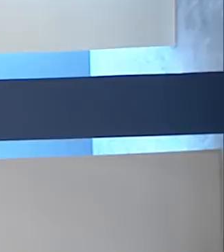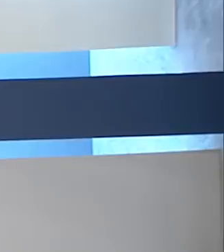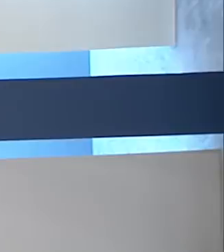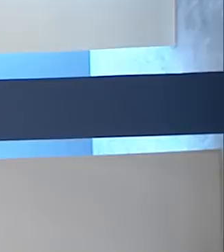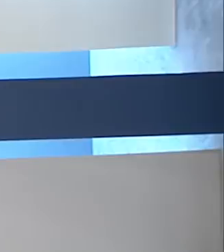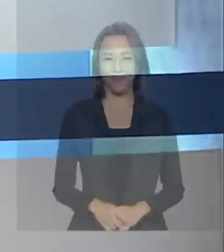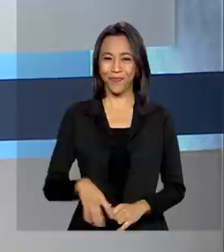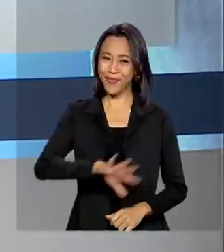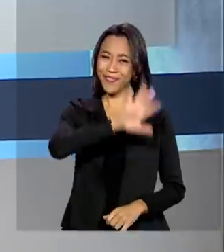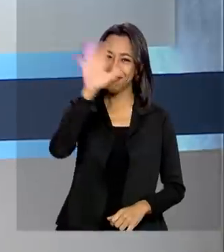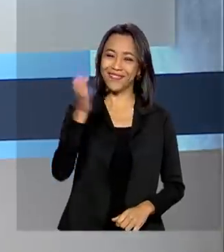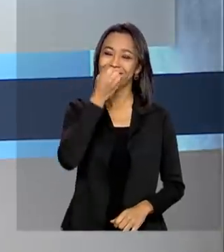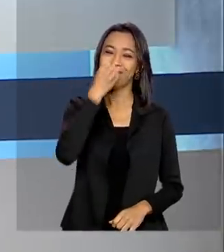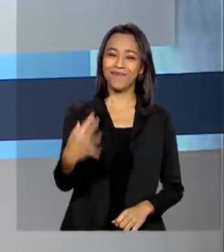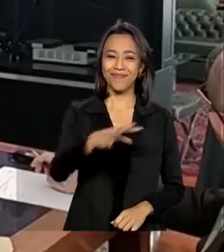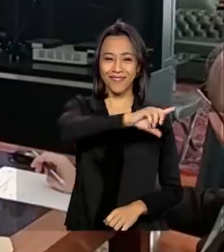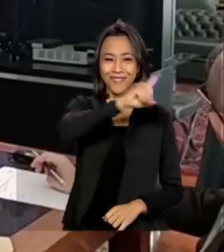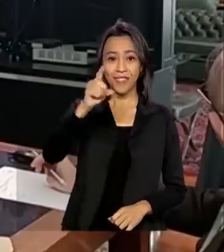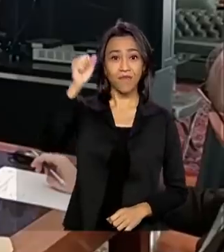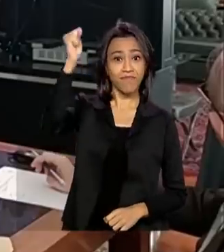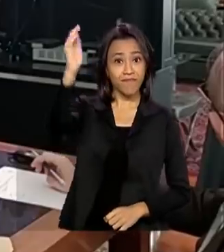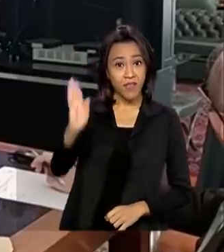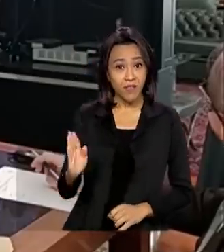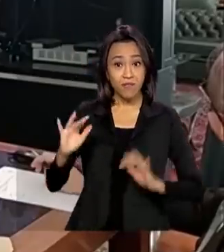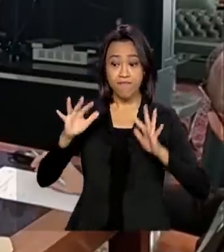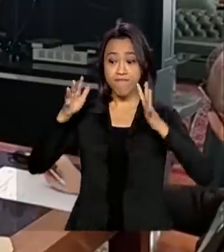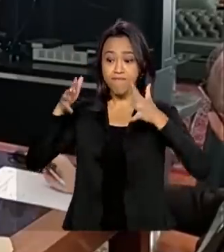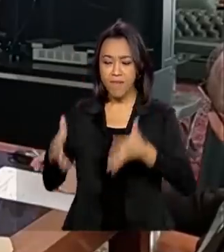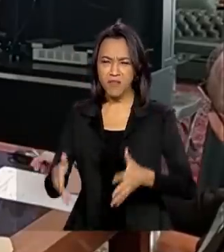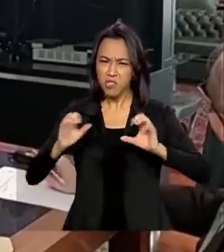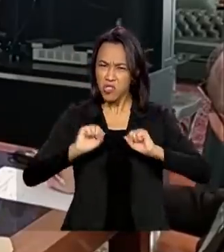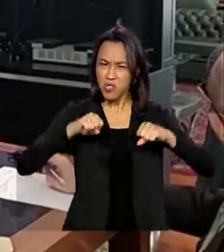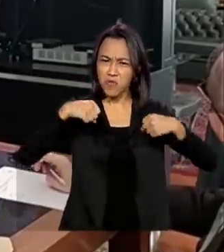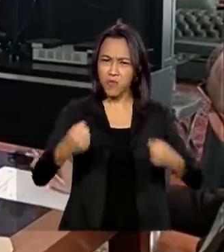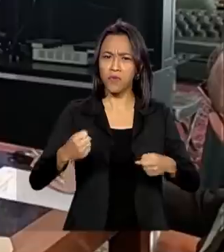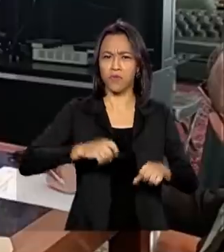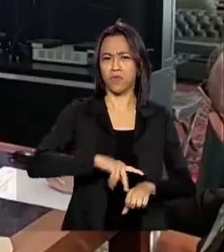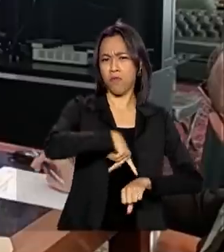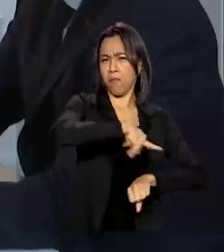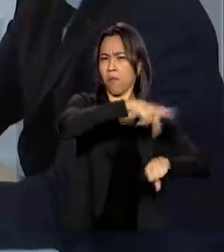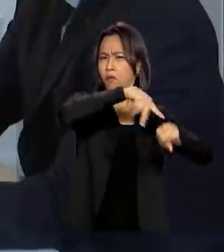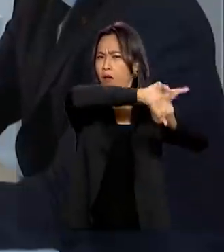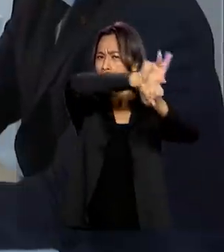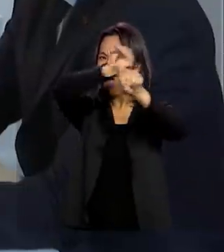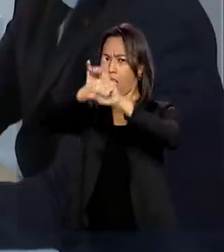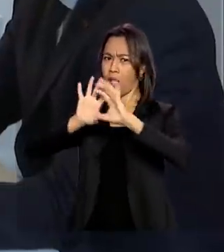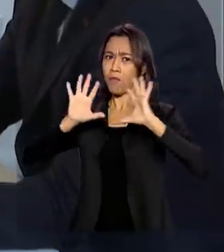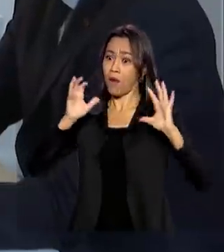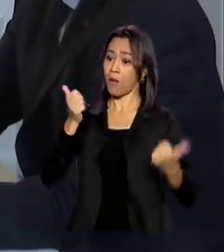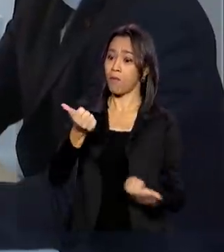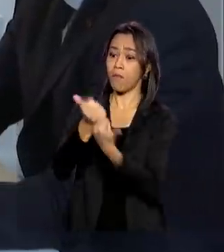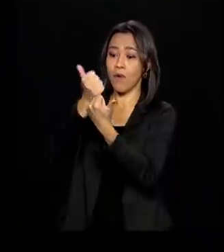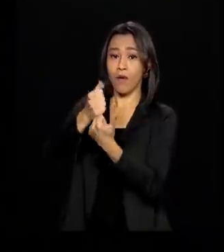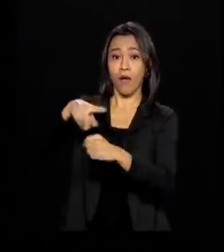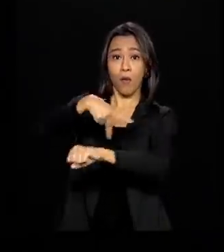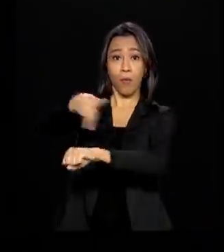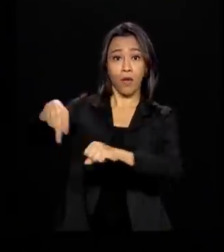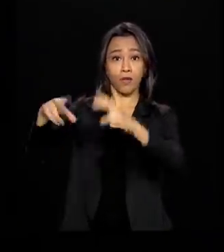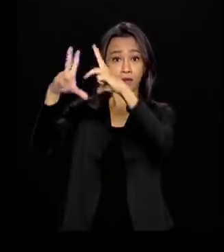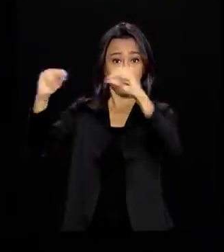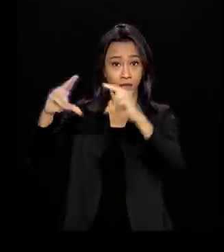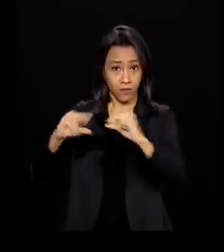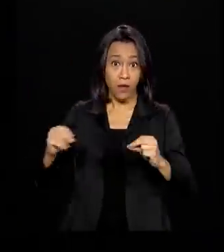Olá, bom dia! Brasil participa de esforço global para ajuda humanitária ao Líbano e vai enviar